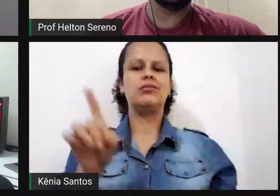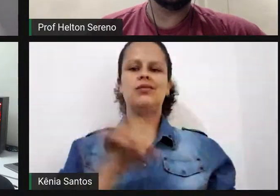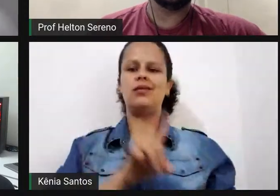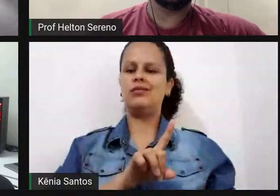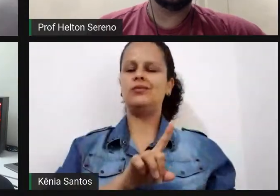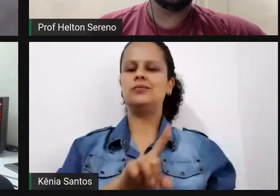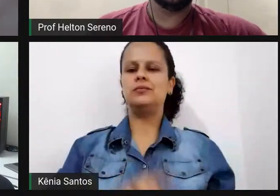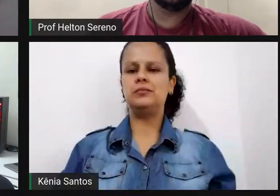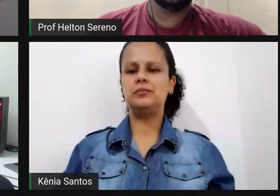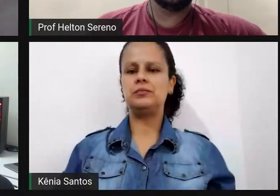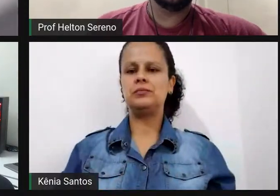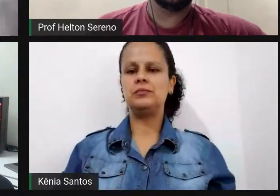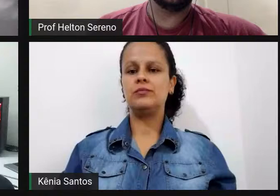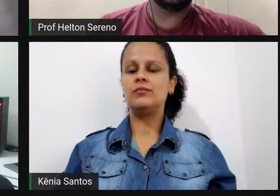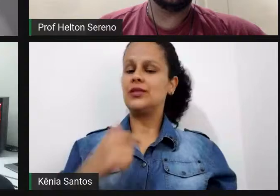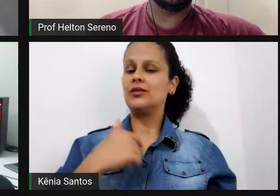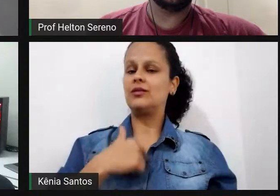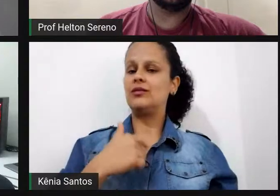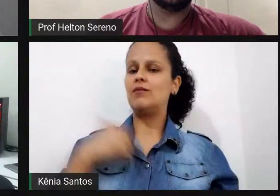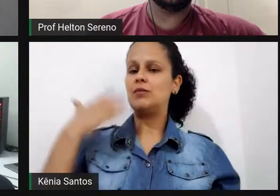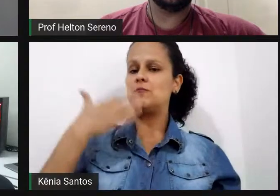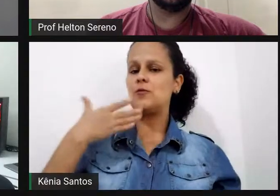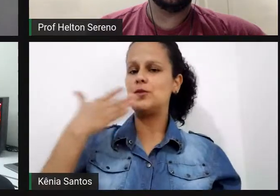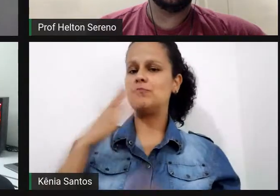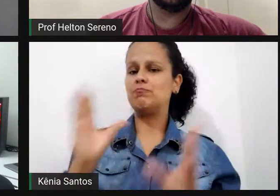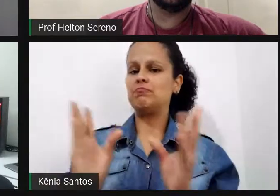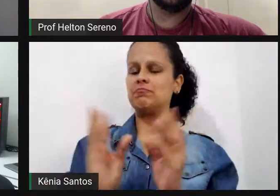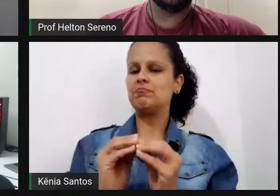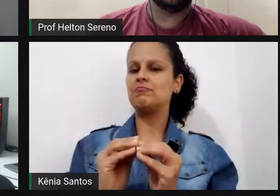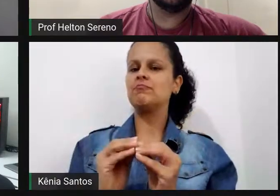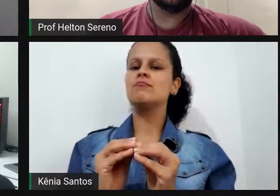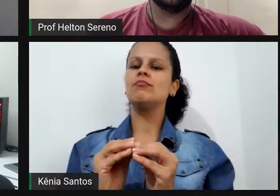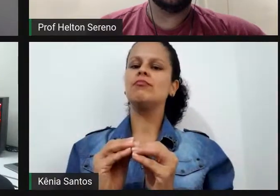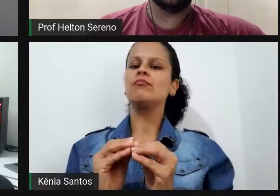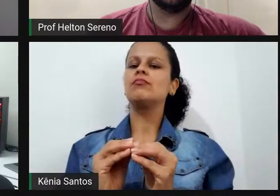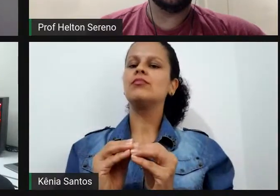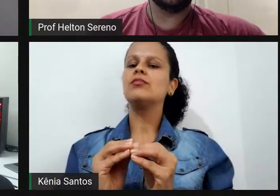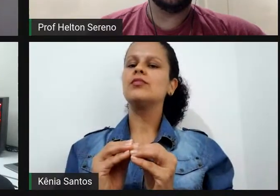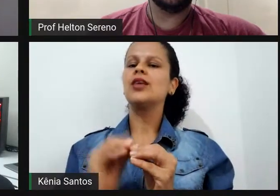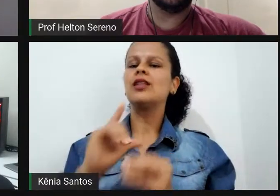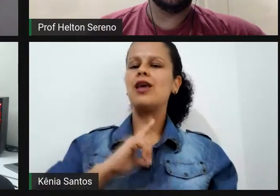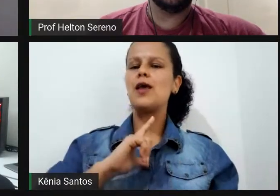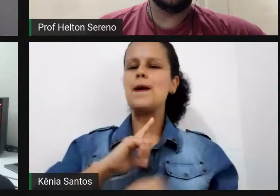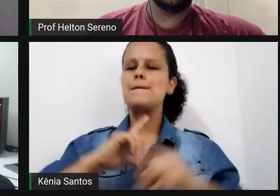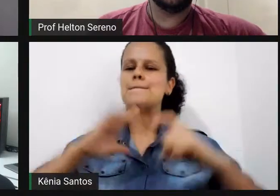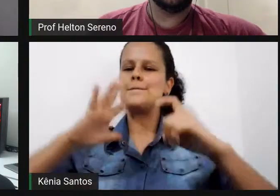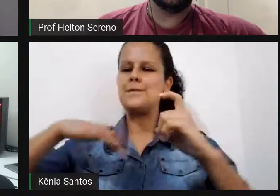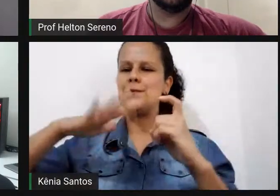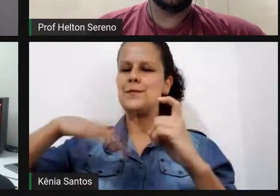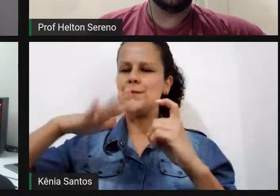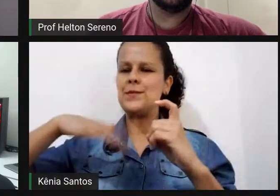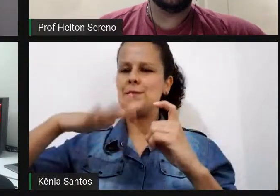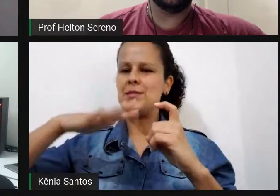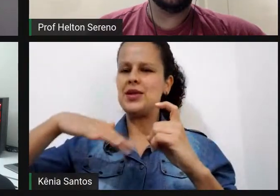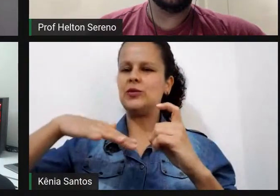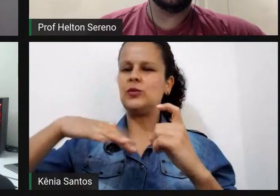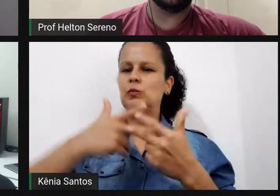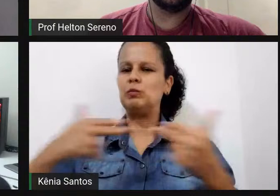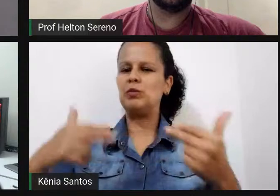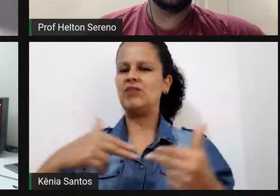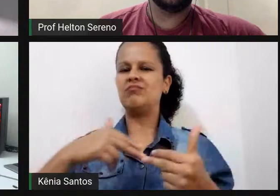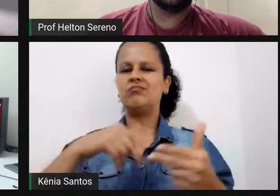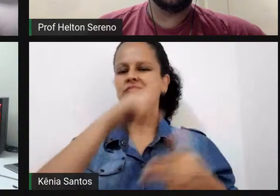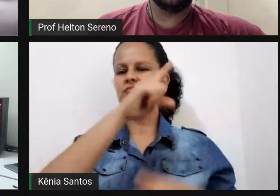Então, minha fala aqui foi muito breve, apenas para desmistificar algumas questões relacionadas a esse processo.